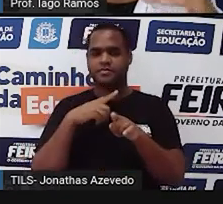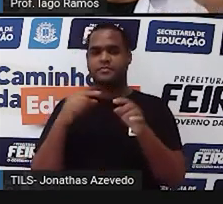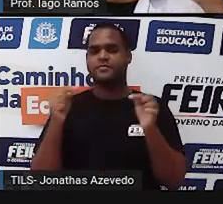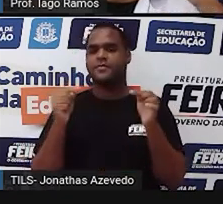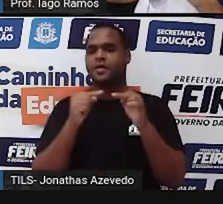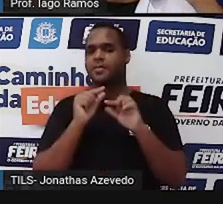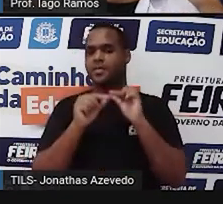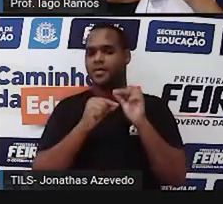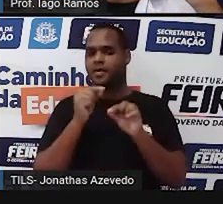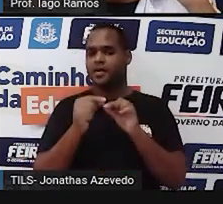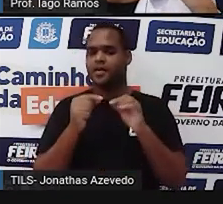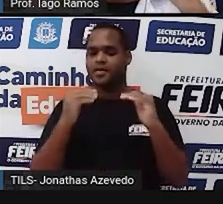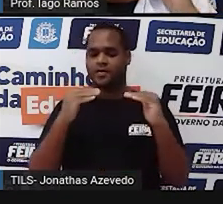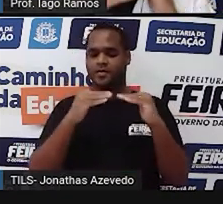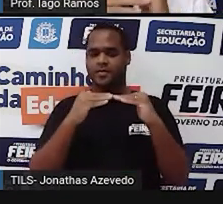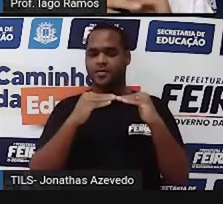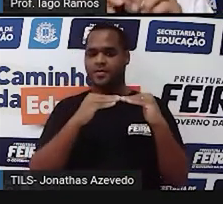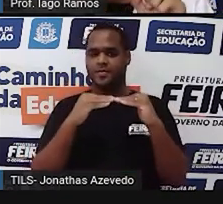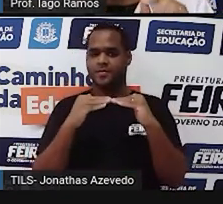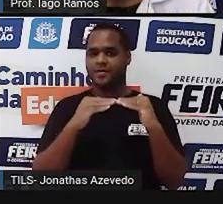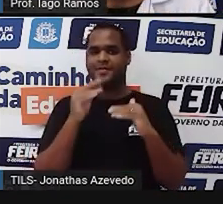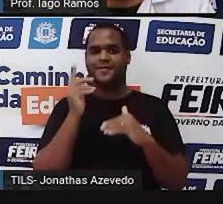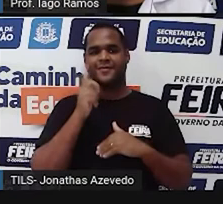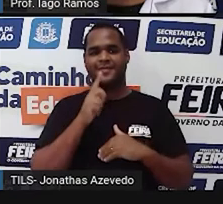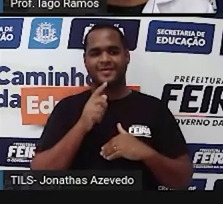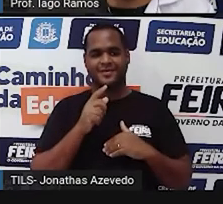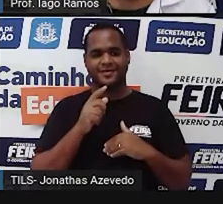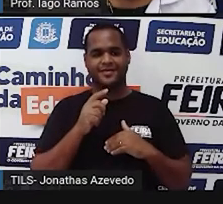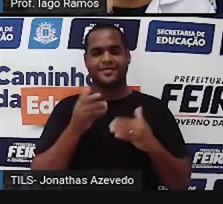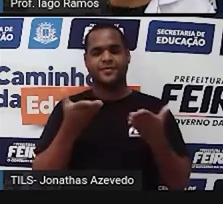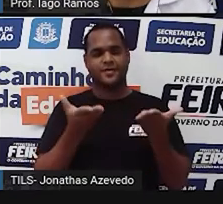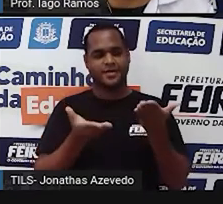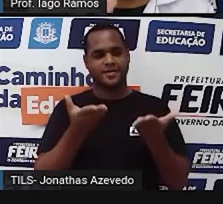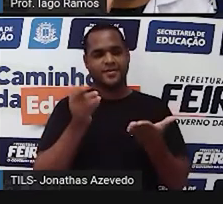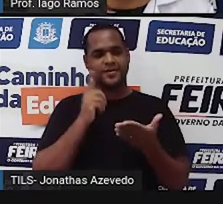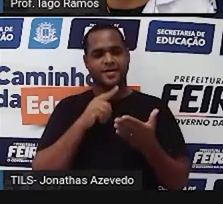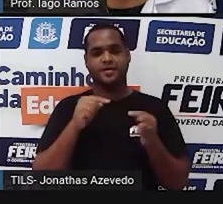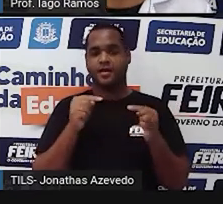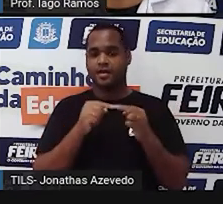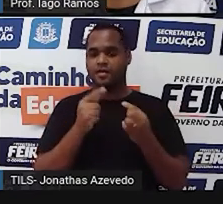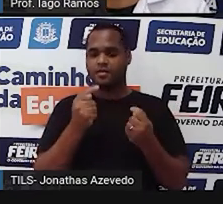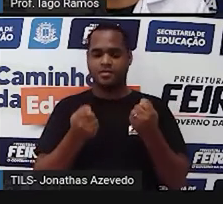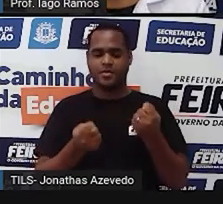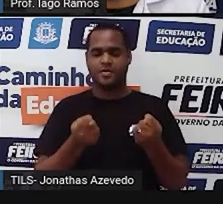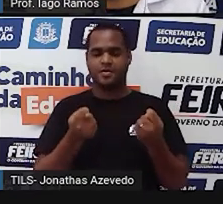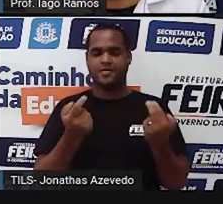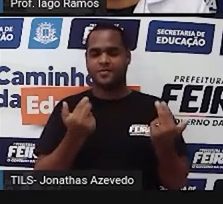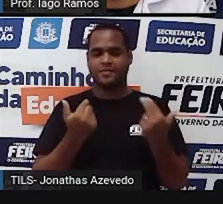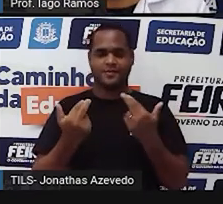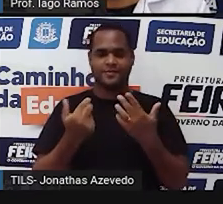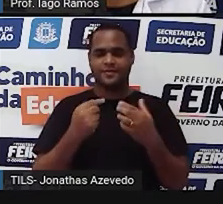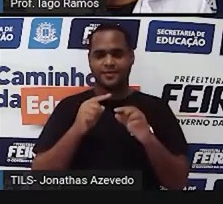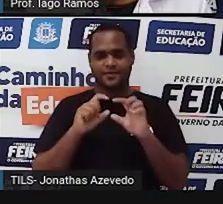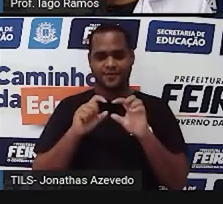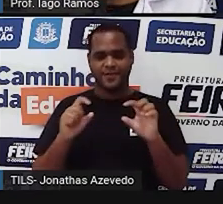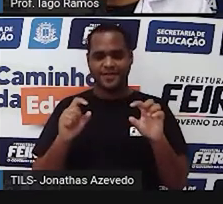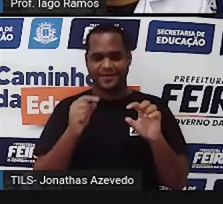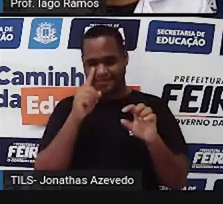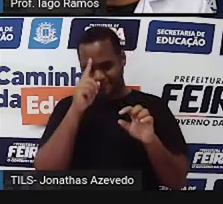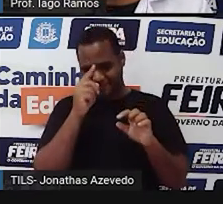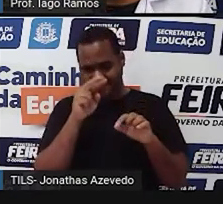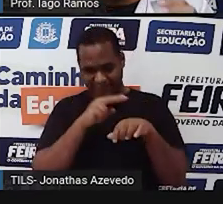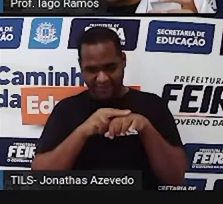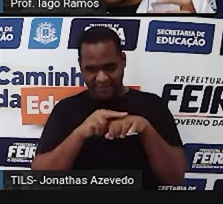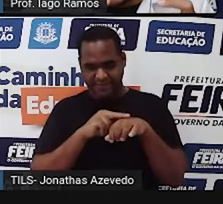isso daí continua equilibrado, porque as caixinhas possuem a mesma massa, tá grifado em verde. aí eu